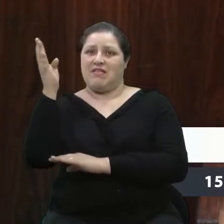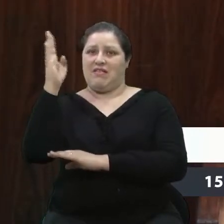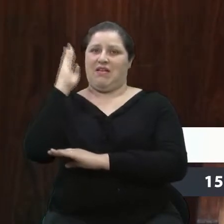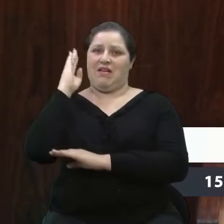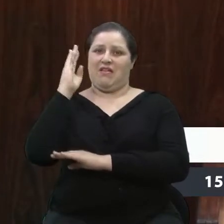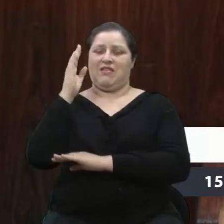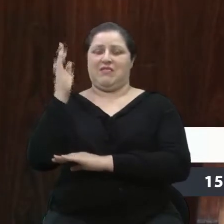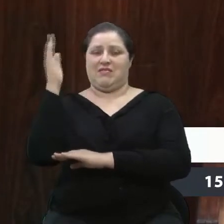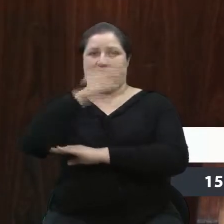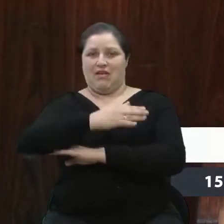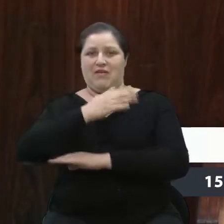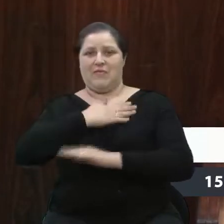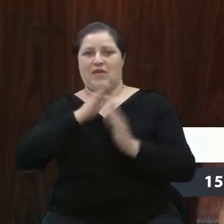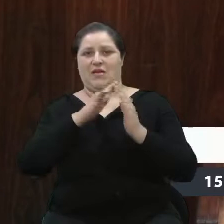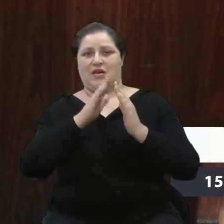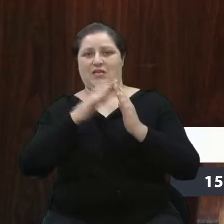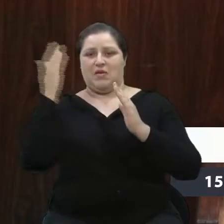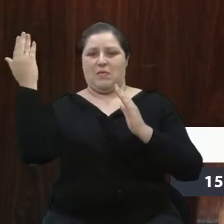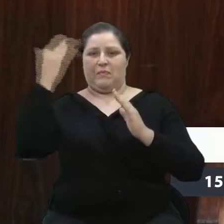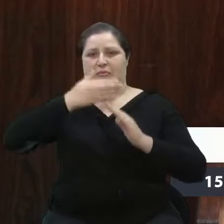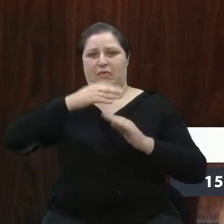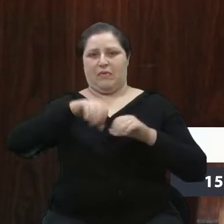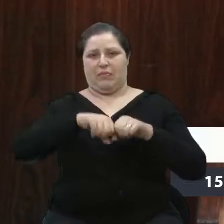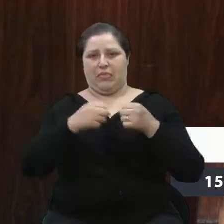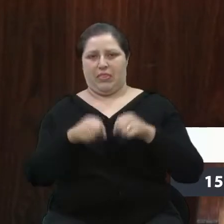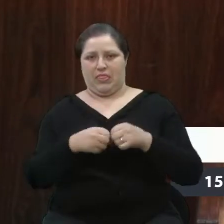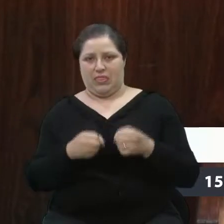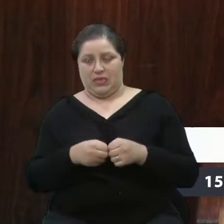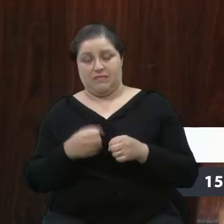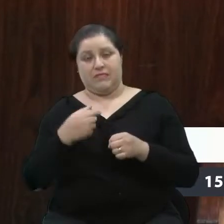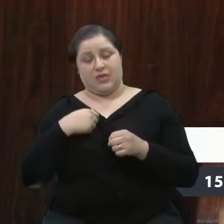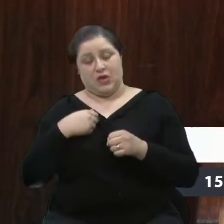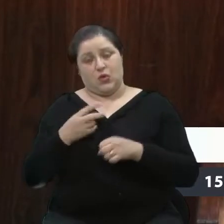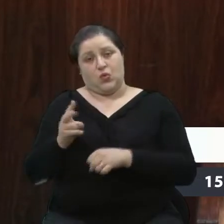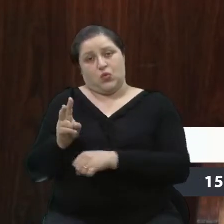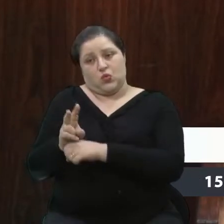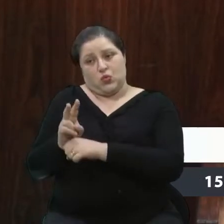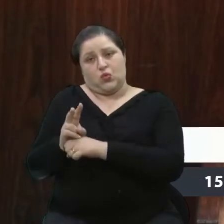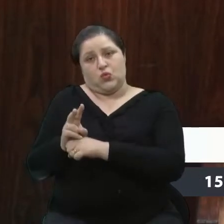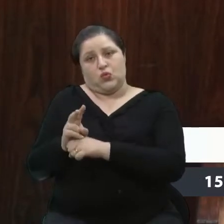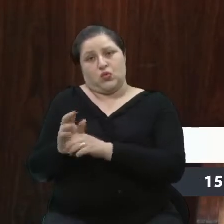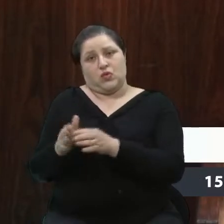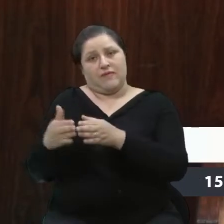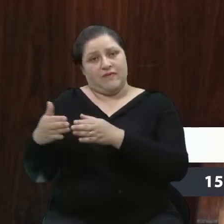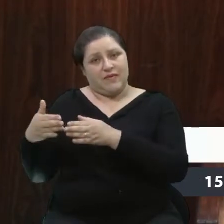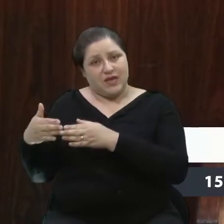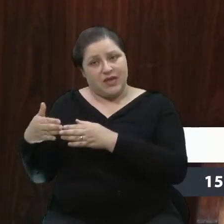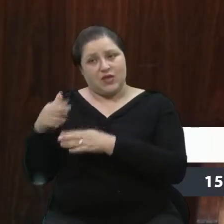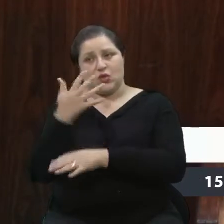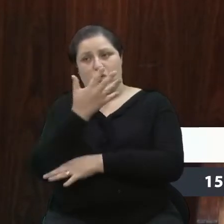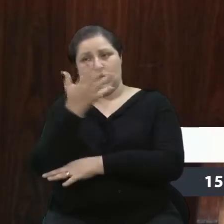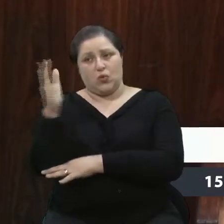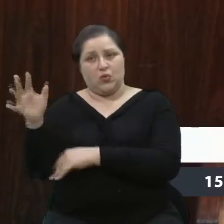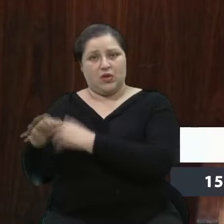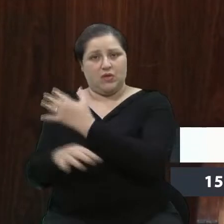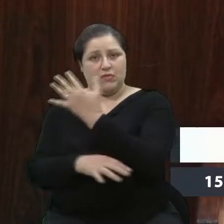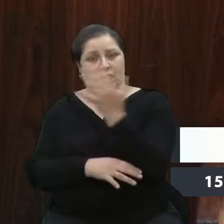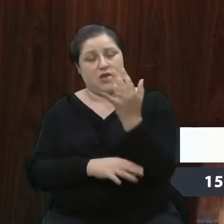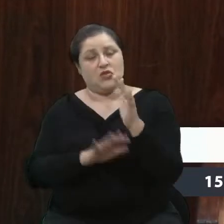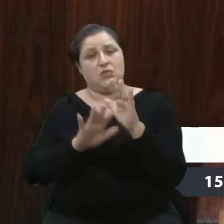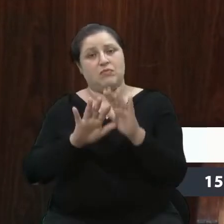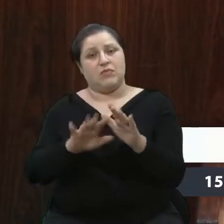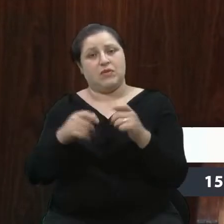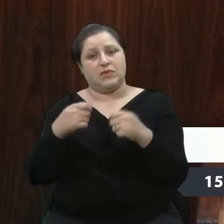Então assim, eu sou super defensor do meio ambiente, mas, ou há de se encontrar uma